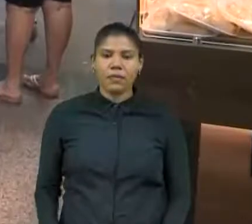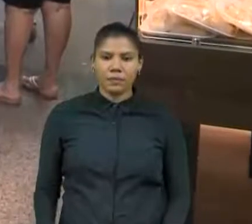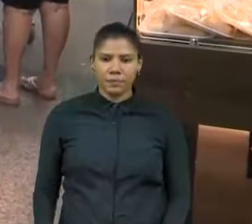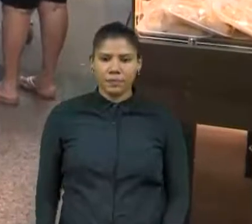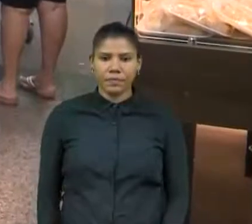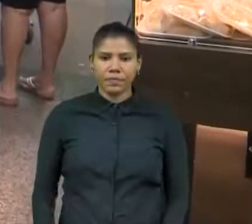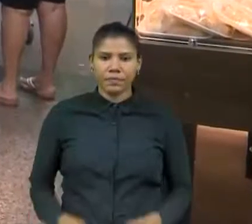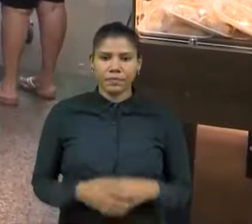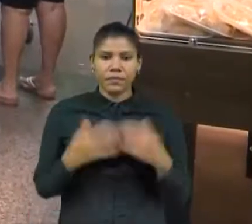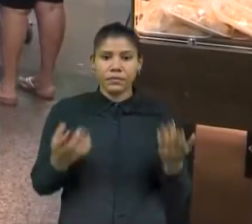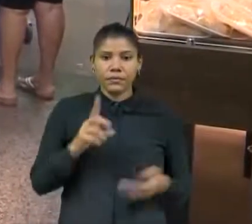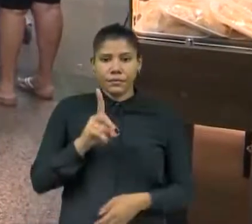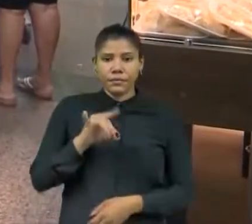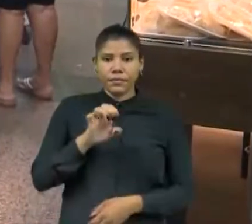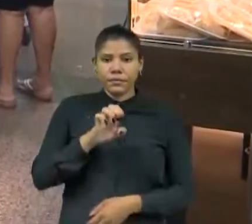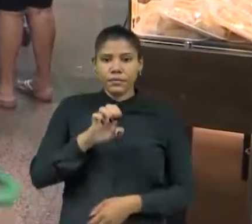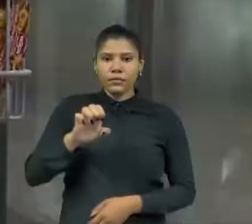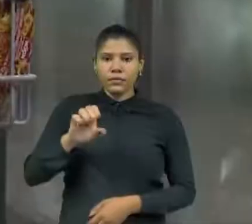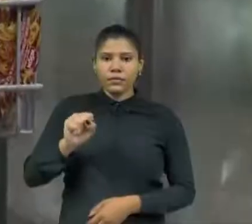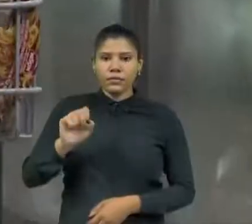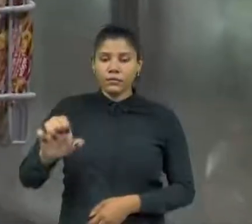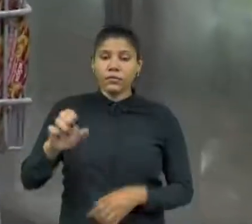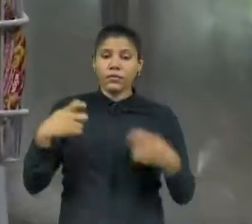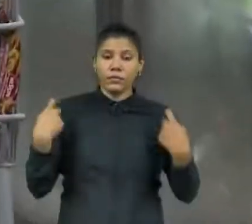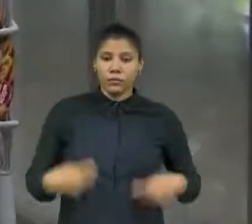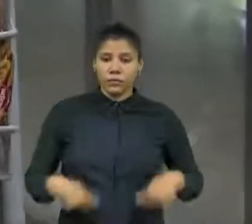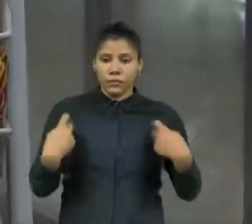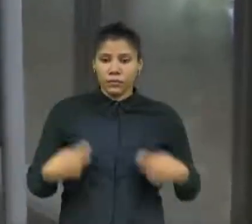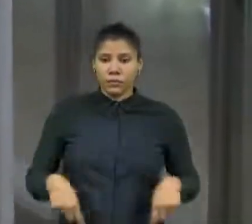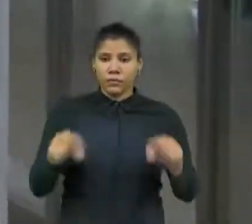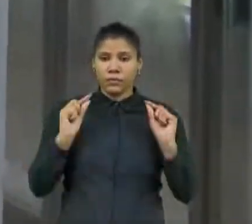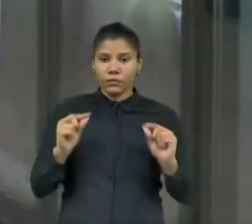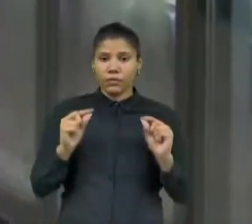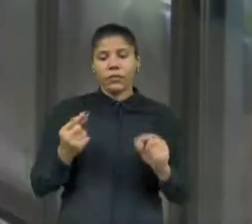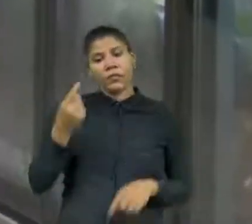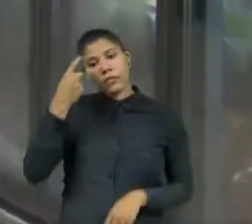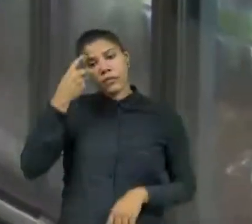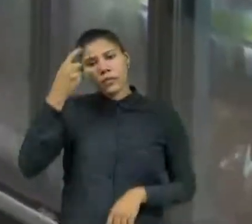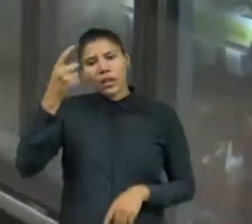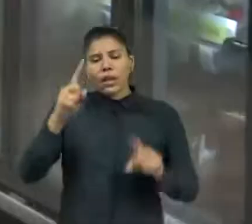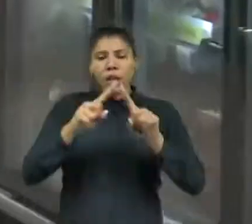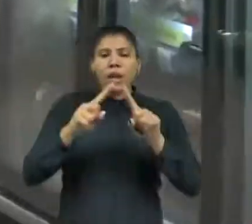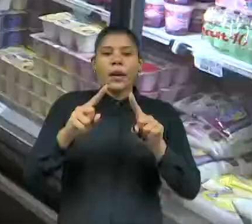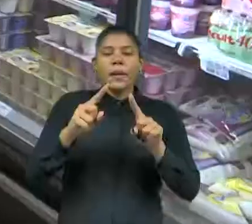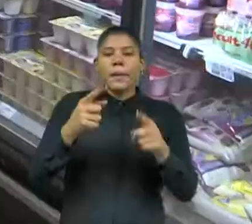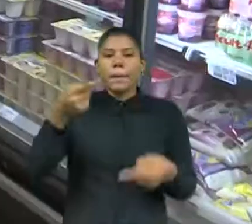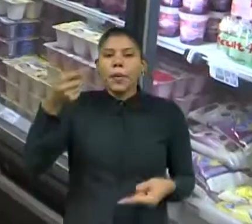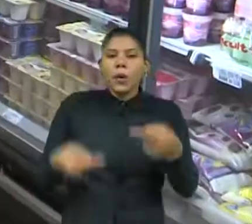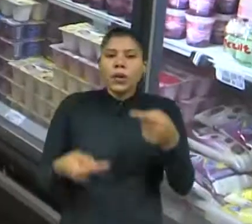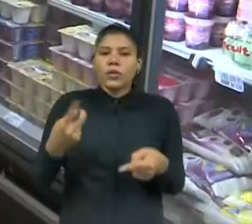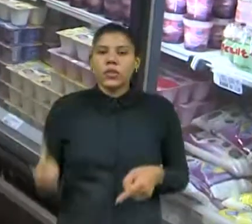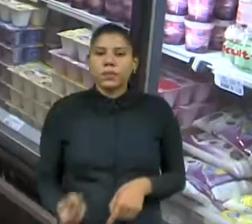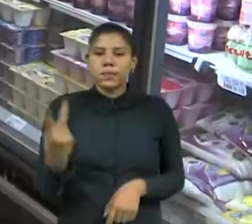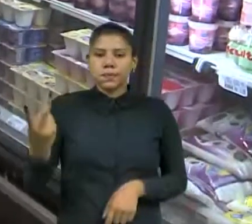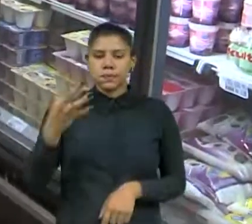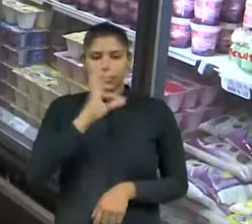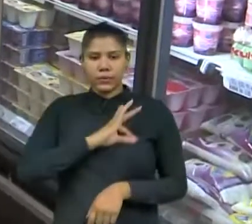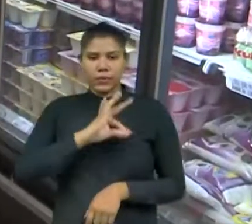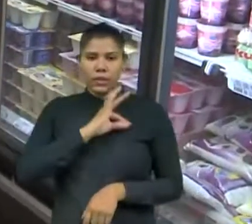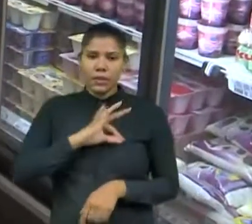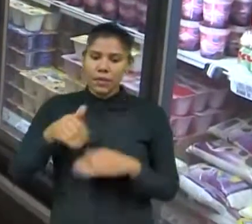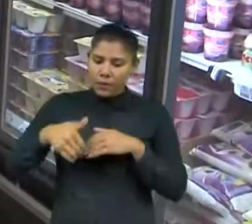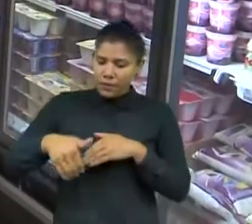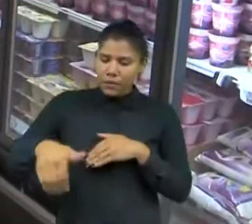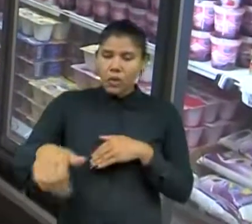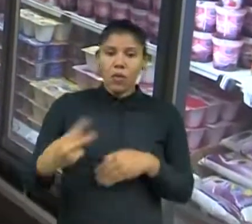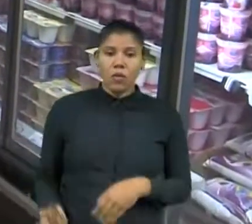Para o Diese, é necessário que se pense em uma política de valorização do salário mínimo, para que em alguns anos o